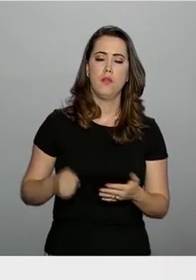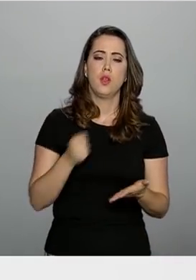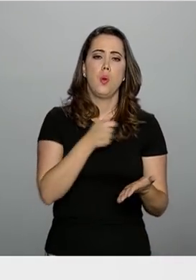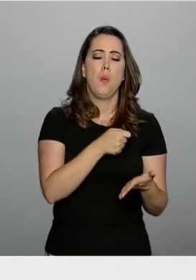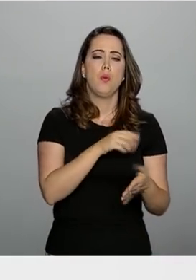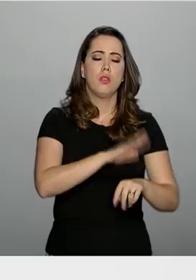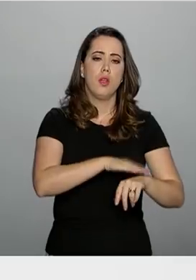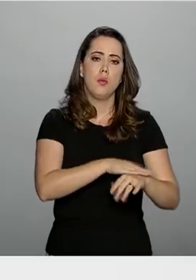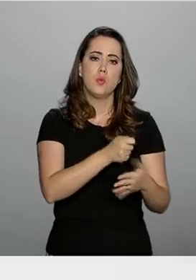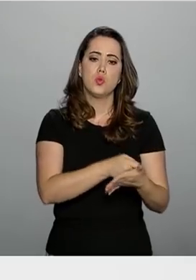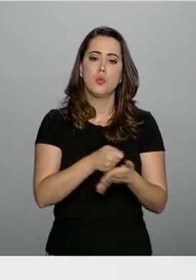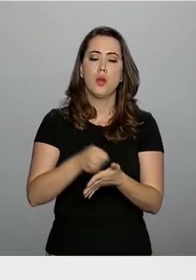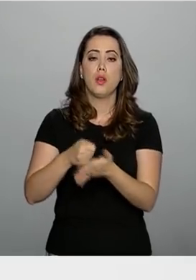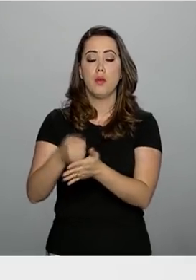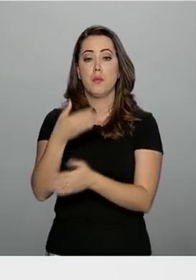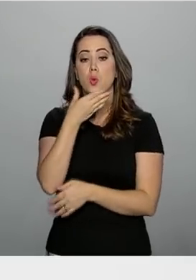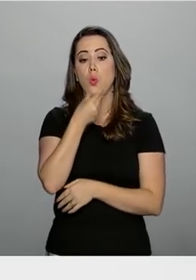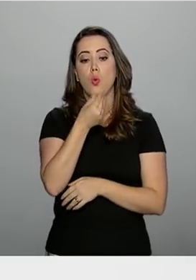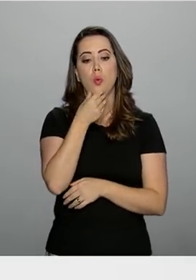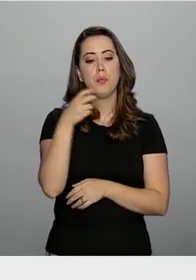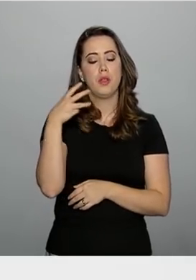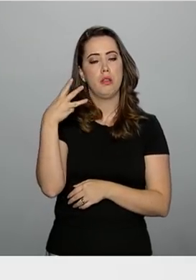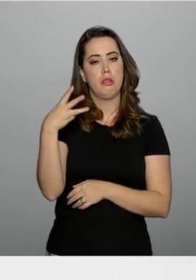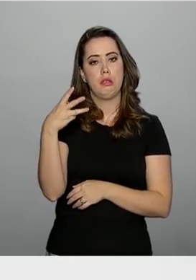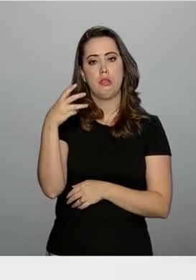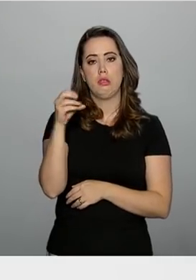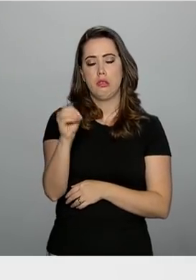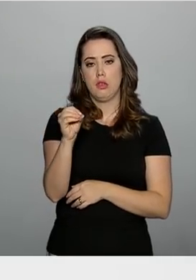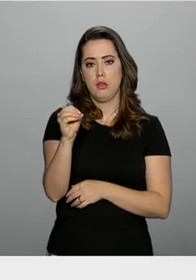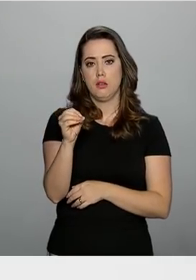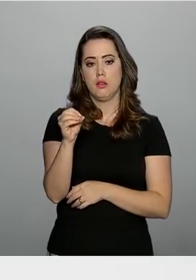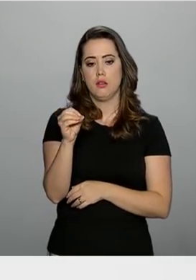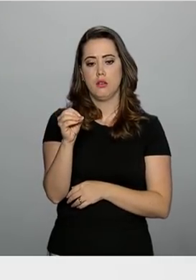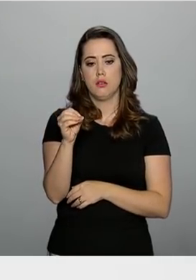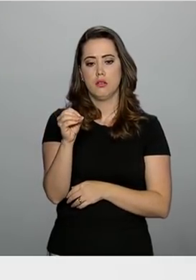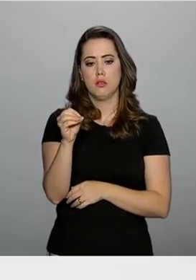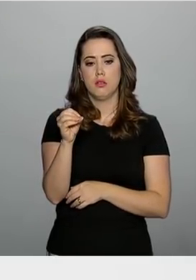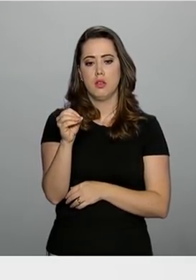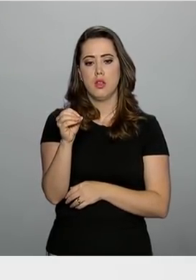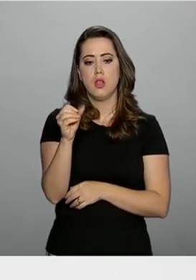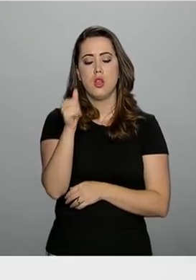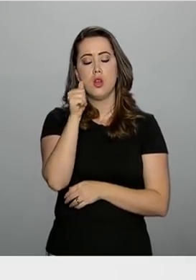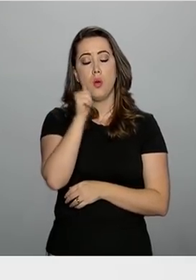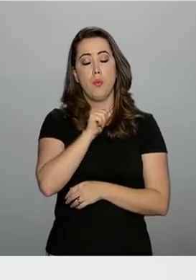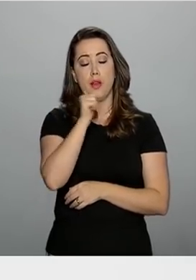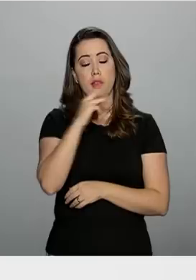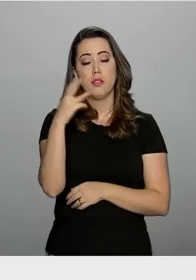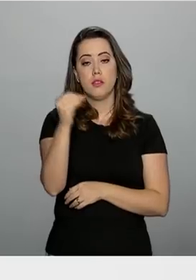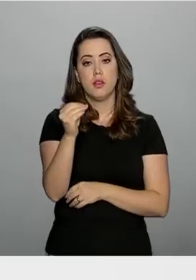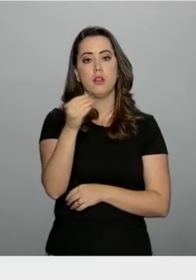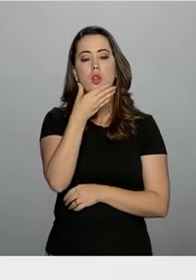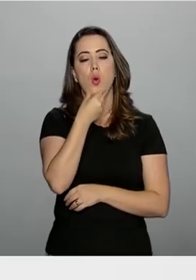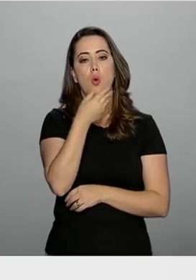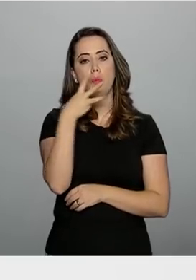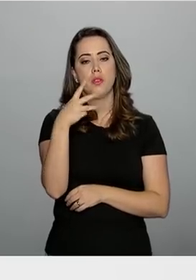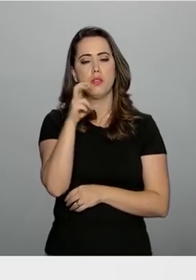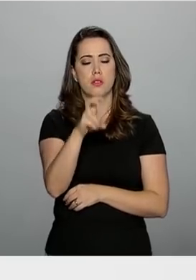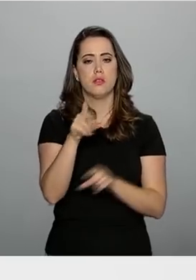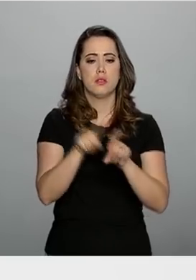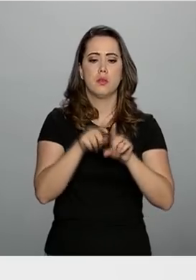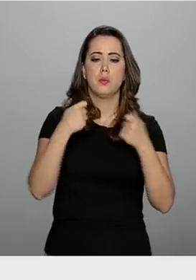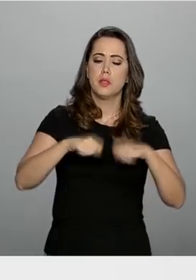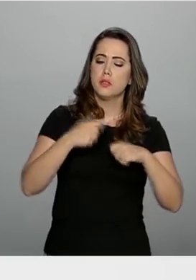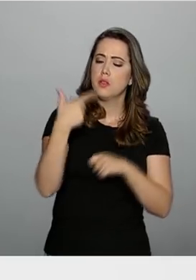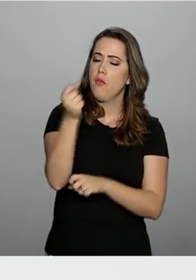35 anos para homens e 30 para mulheres. É preciso ter 20 anos de tempo de serviço e 5 anos no